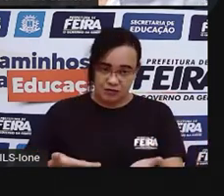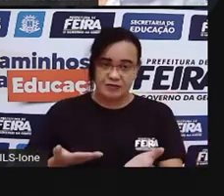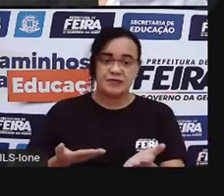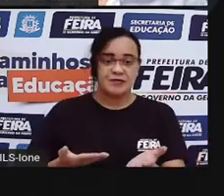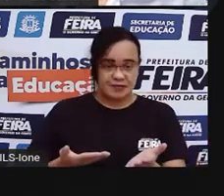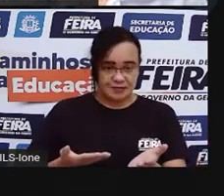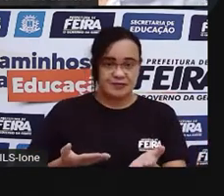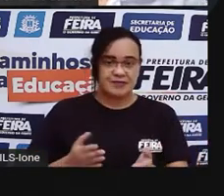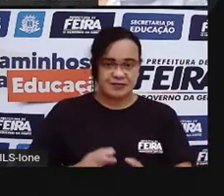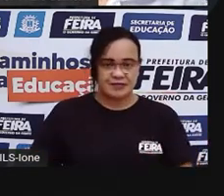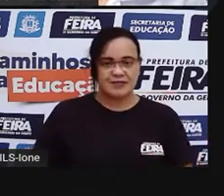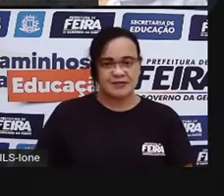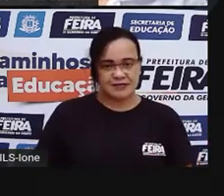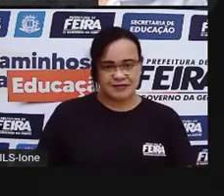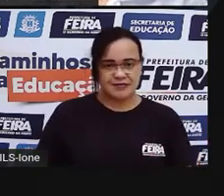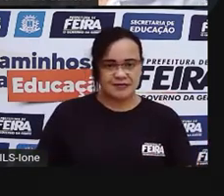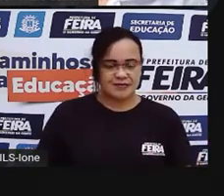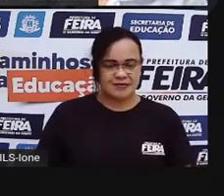E essa parte aqui Do poema